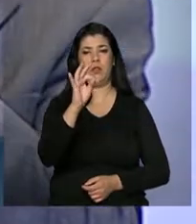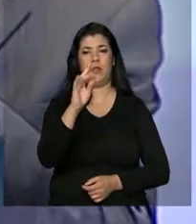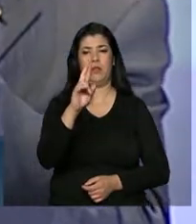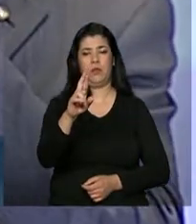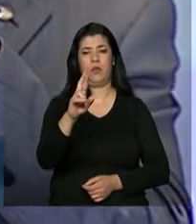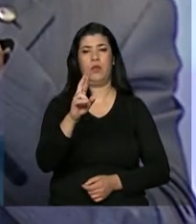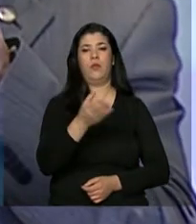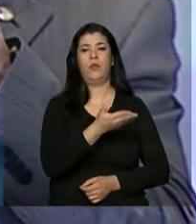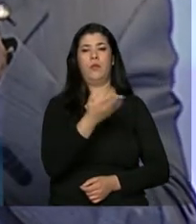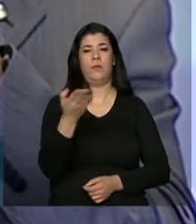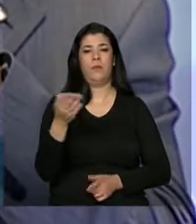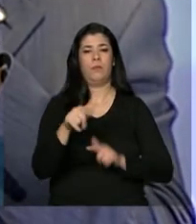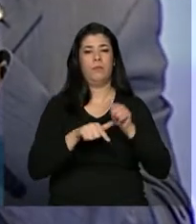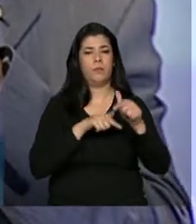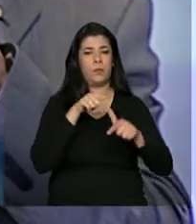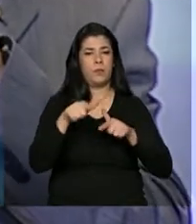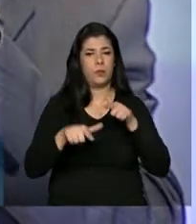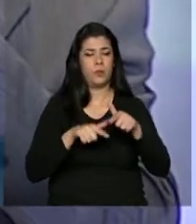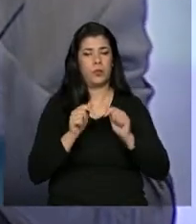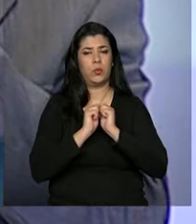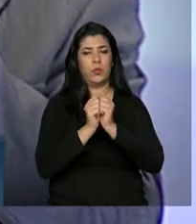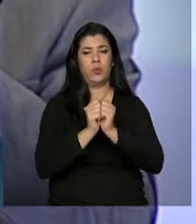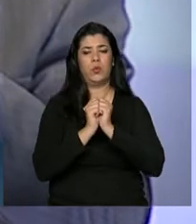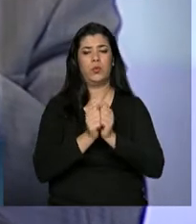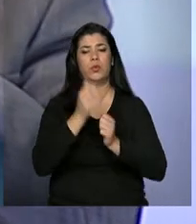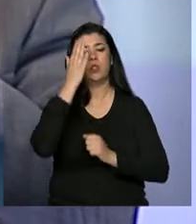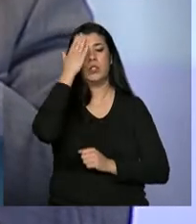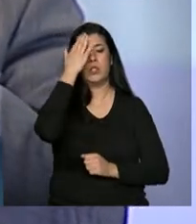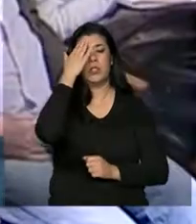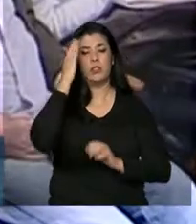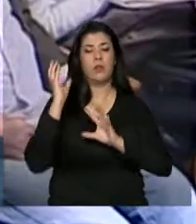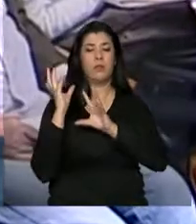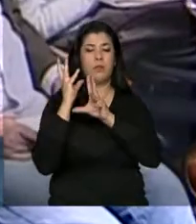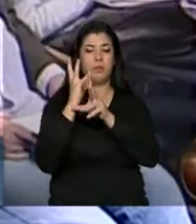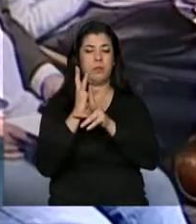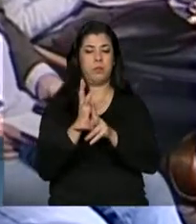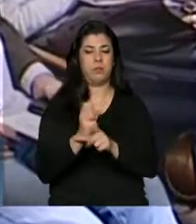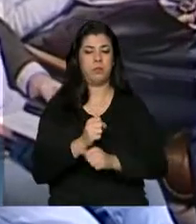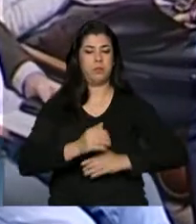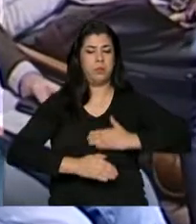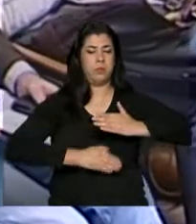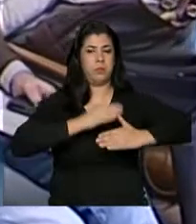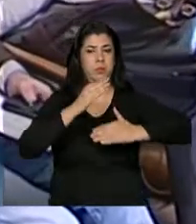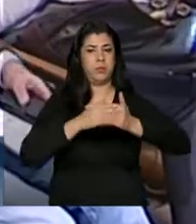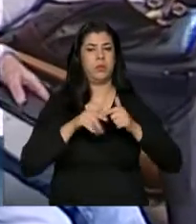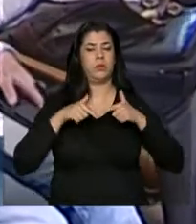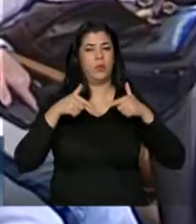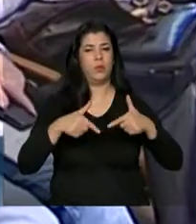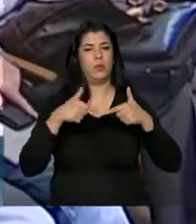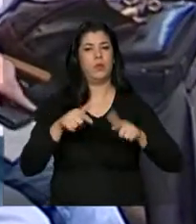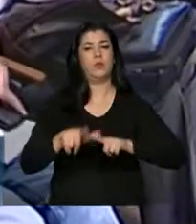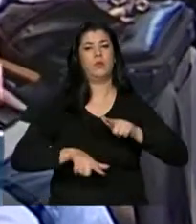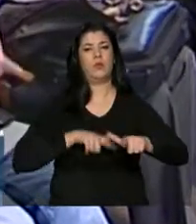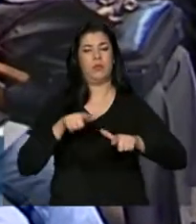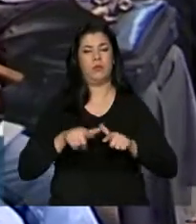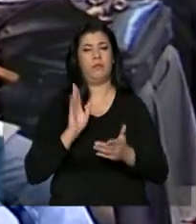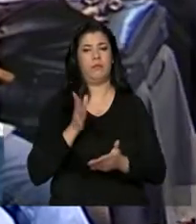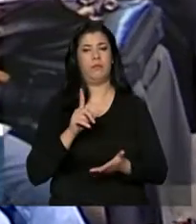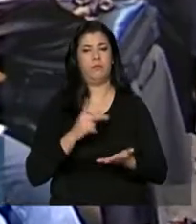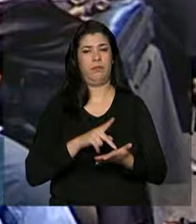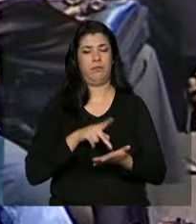os auditores fiscais do trabalho que também sabem contar a história do enfrentamento ao trabalho escravo contemporâneo.